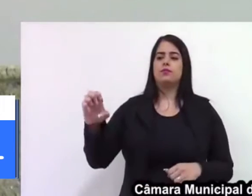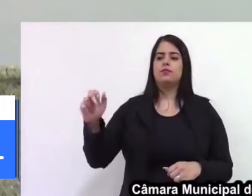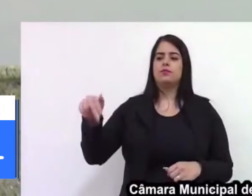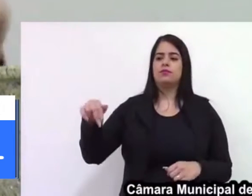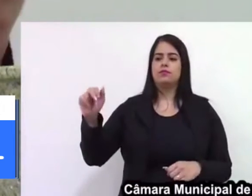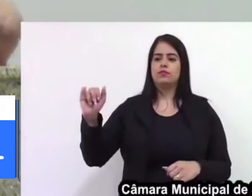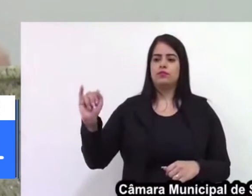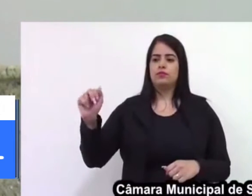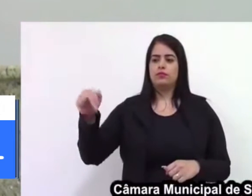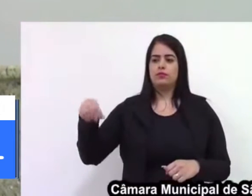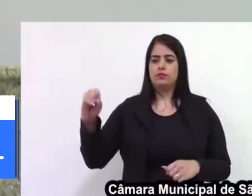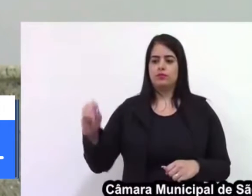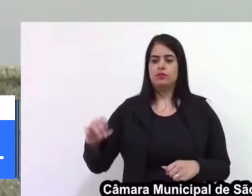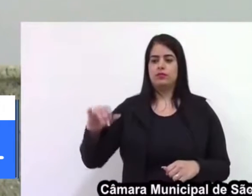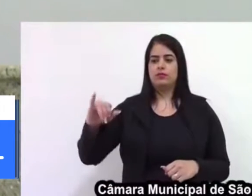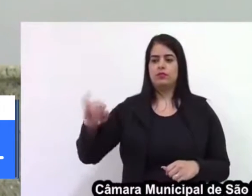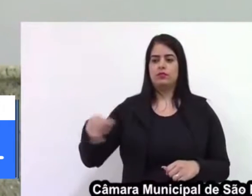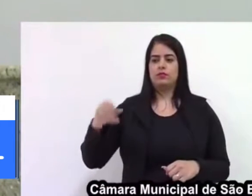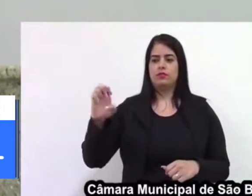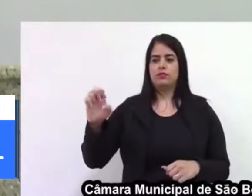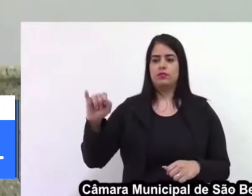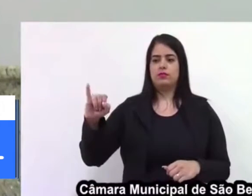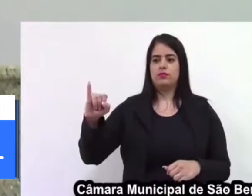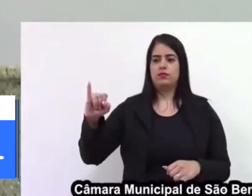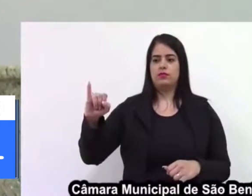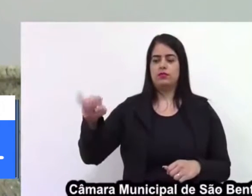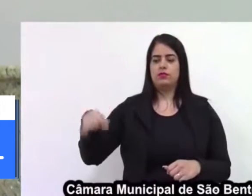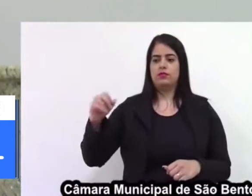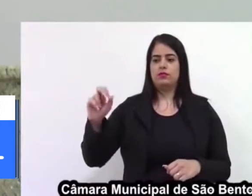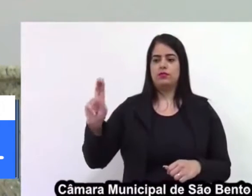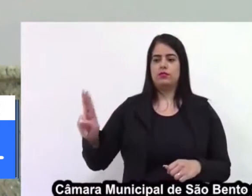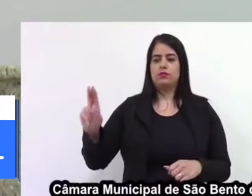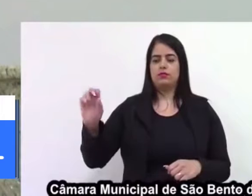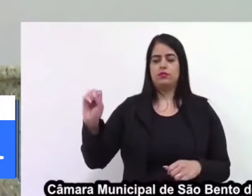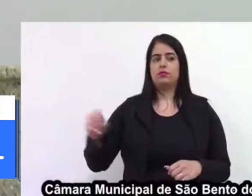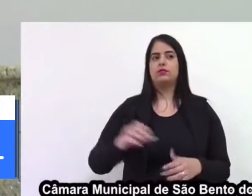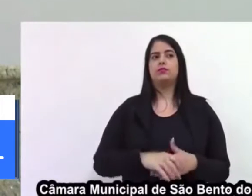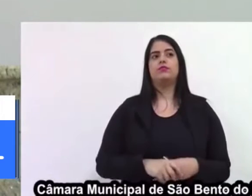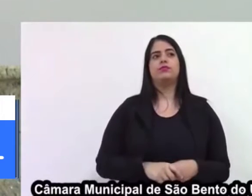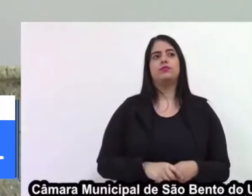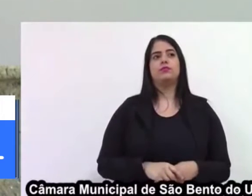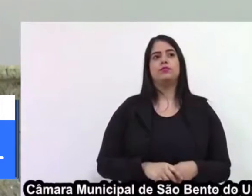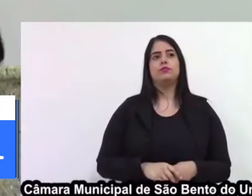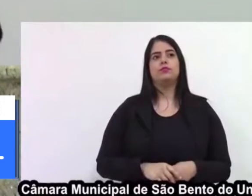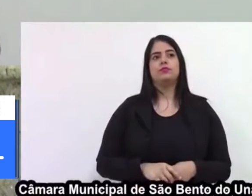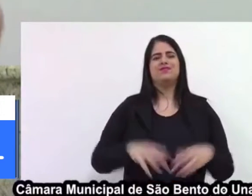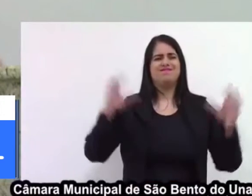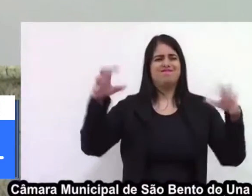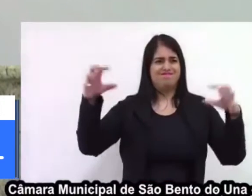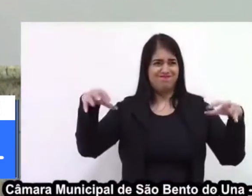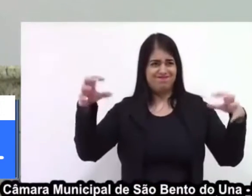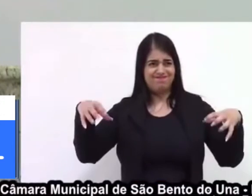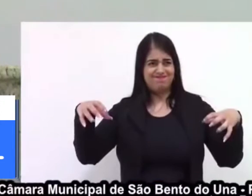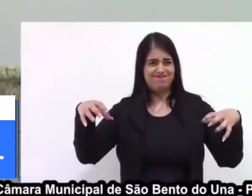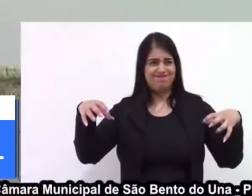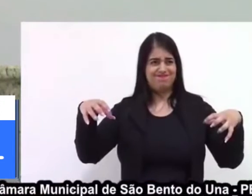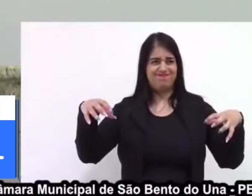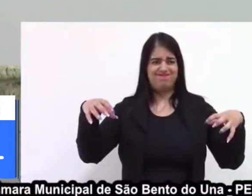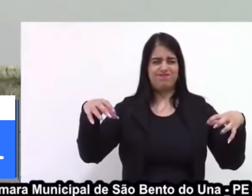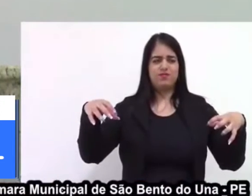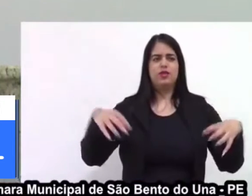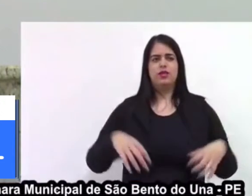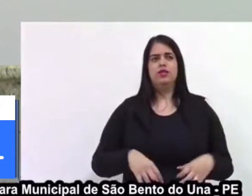por todos os bairros da nossa cidade, que as pessoas já não aguentam mais, que quando chove aí, que danifica os